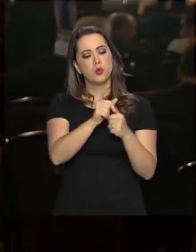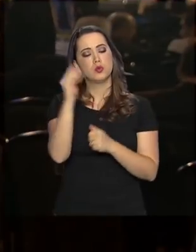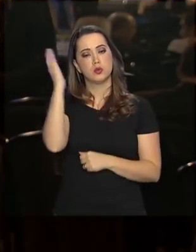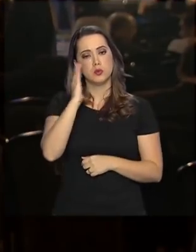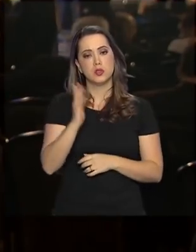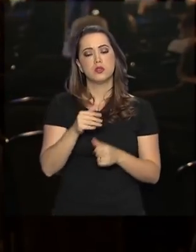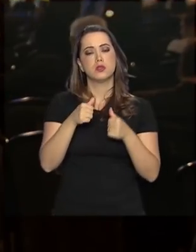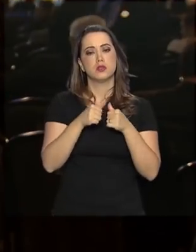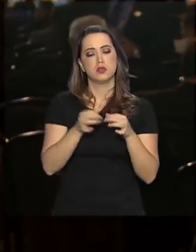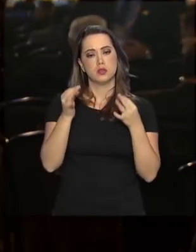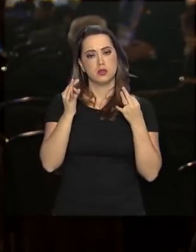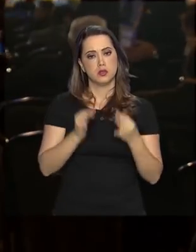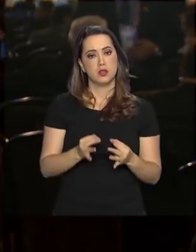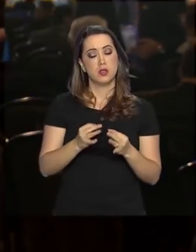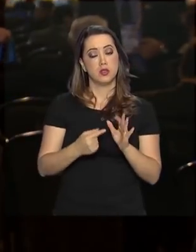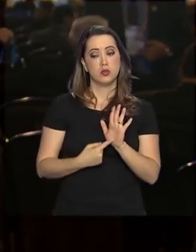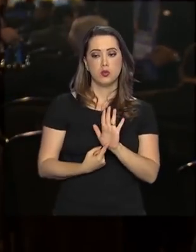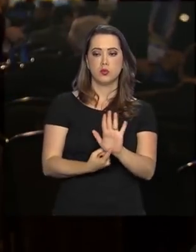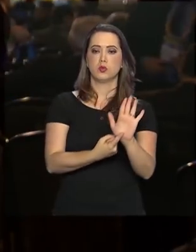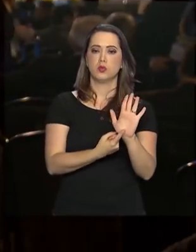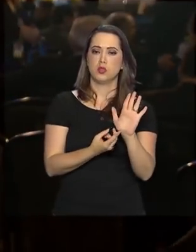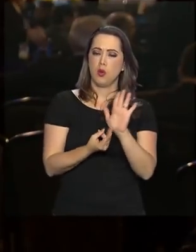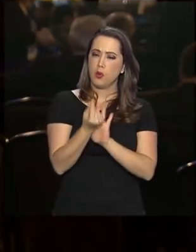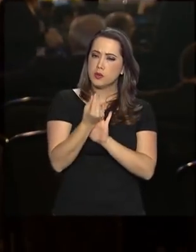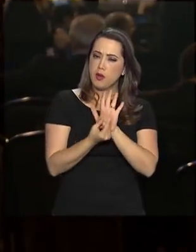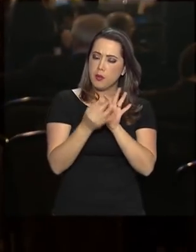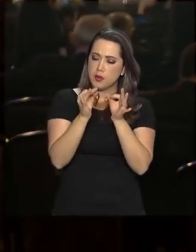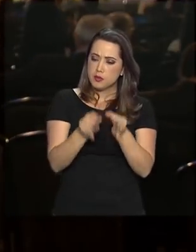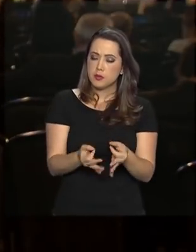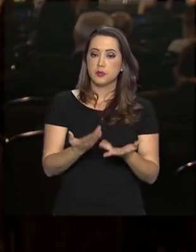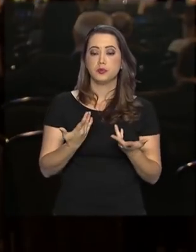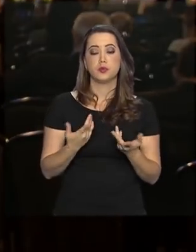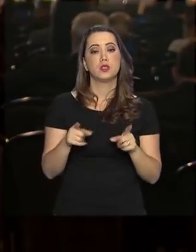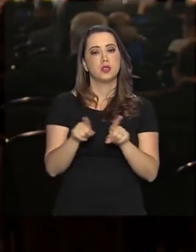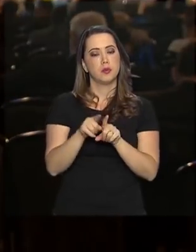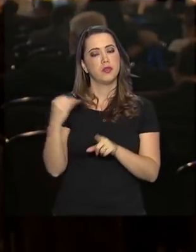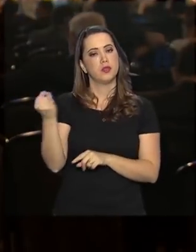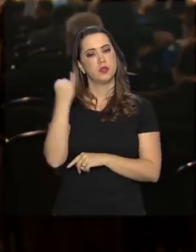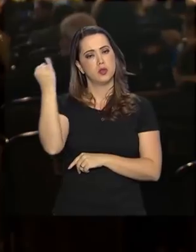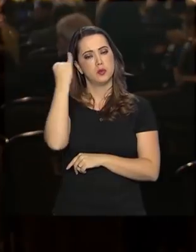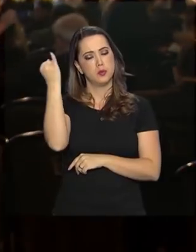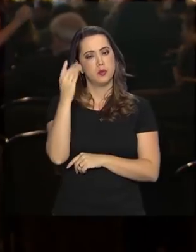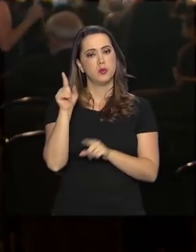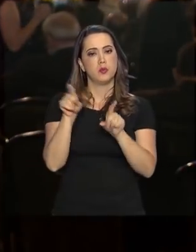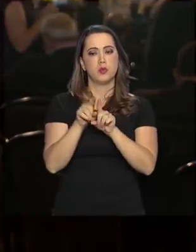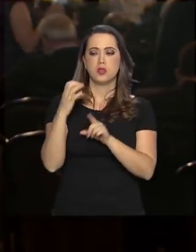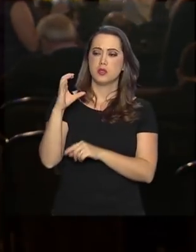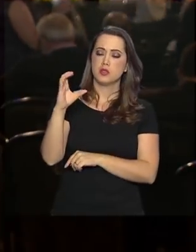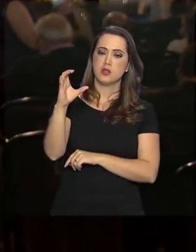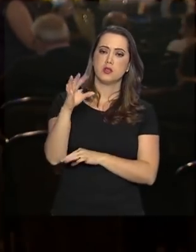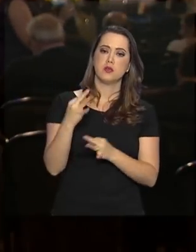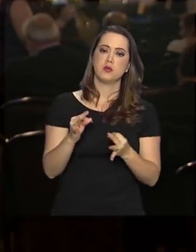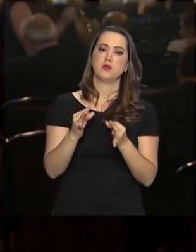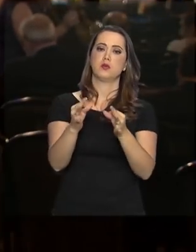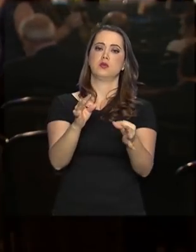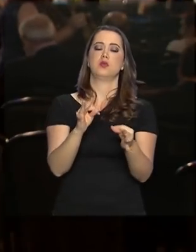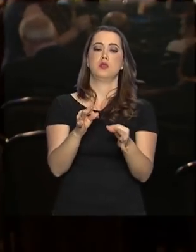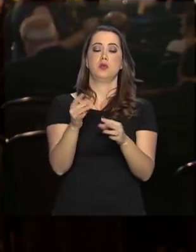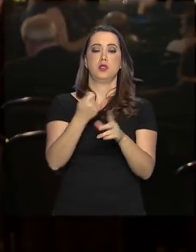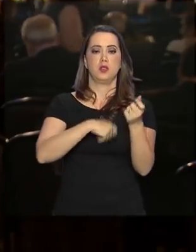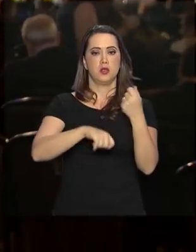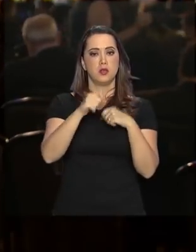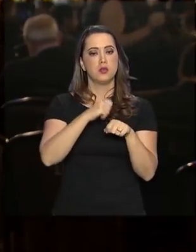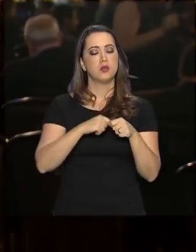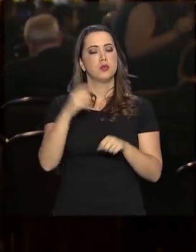que o Brasil está disposto a colocar as contas em dia. O presidente também falou da importância de investir em ciência e tecnologia para que a